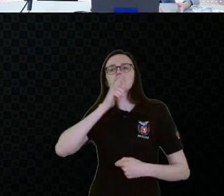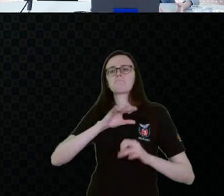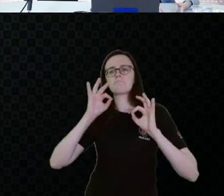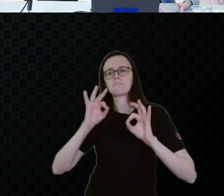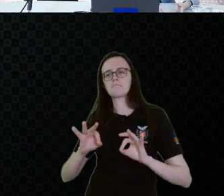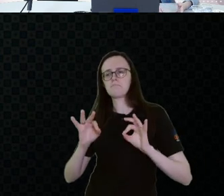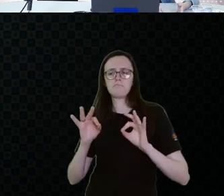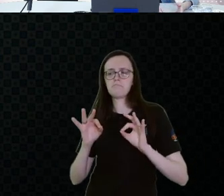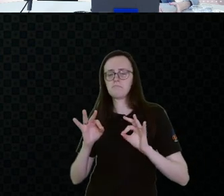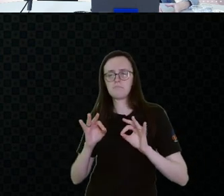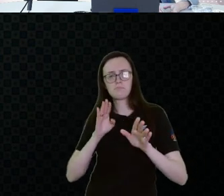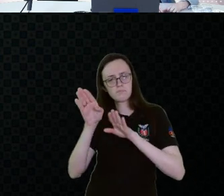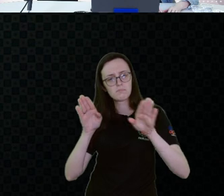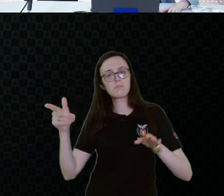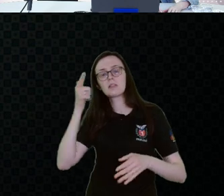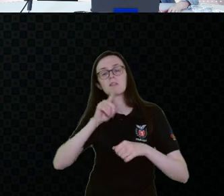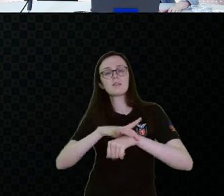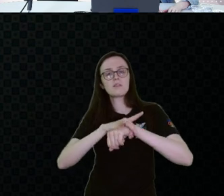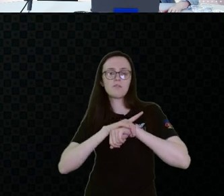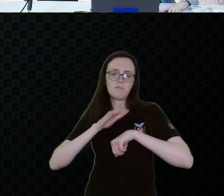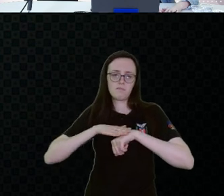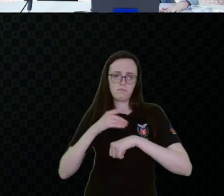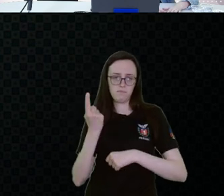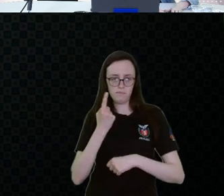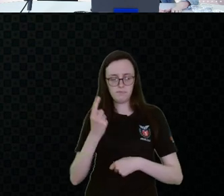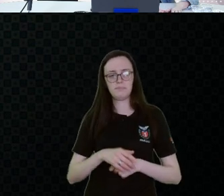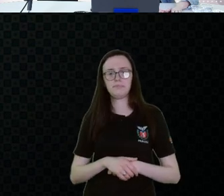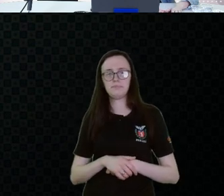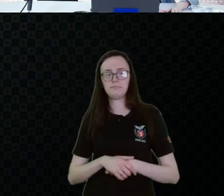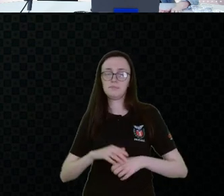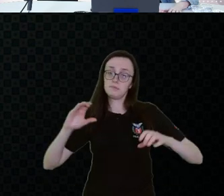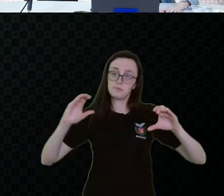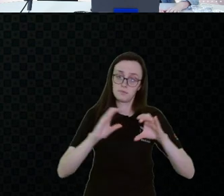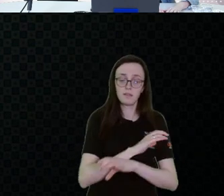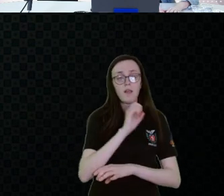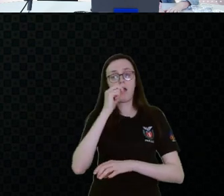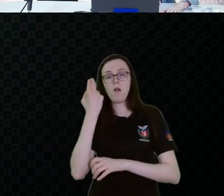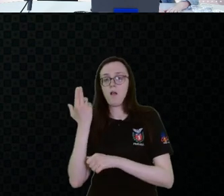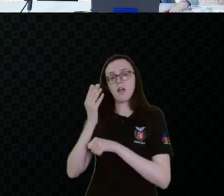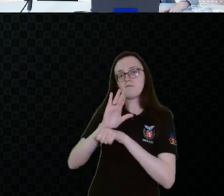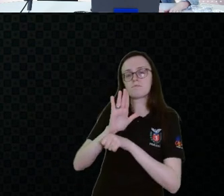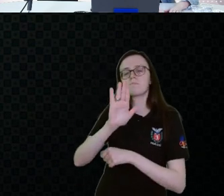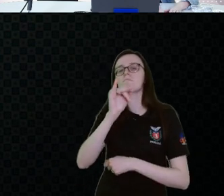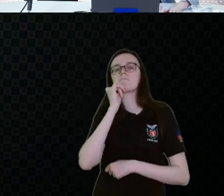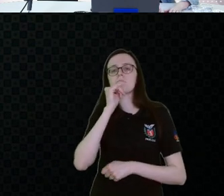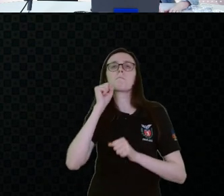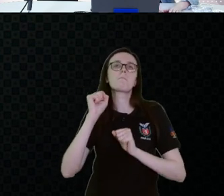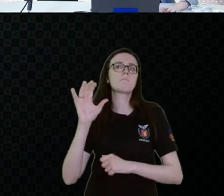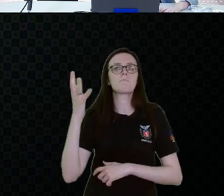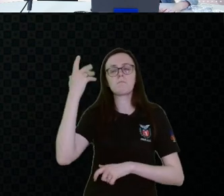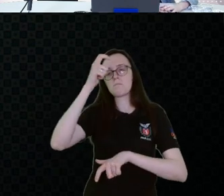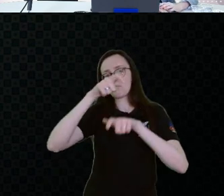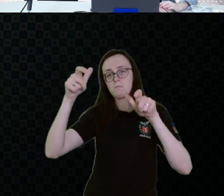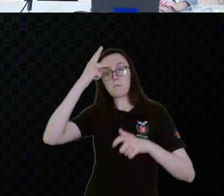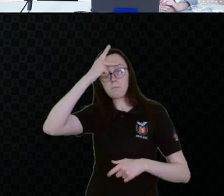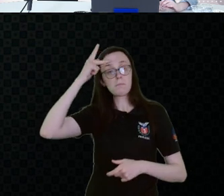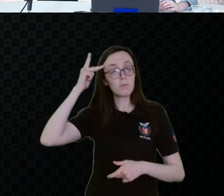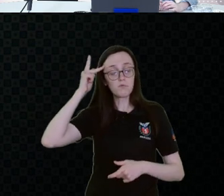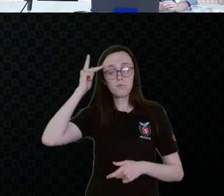todas as acessibilidades com segurança e autonomia. Total ou assistido. Então, pode ser que alguém precise